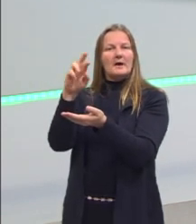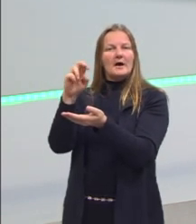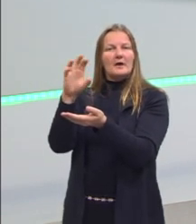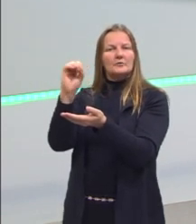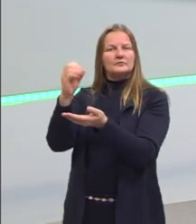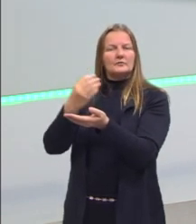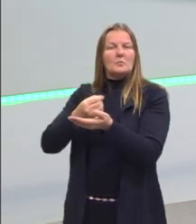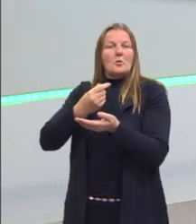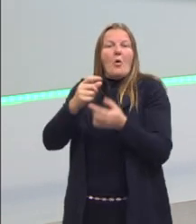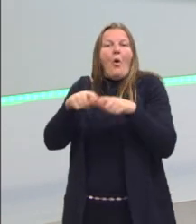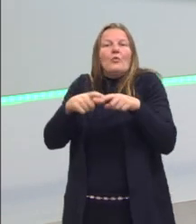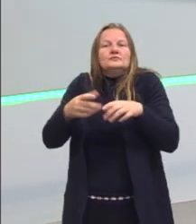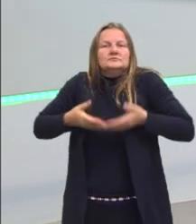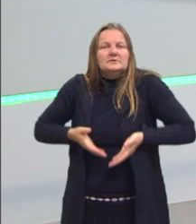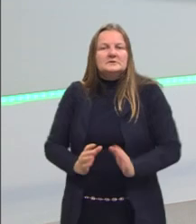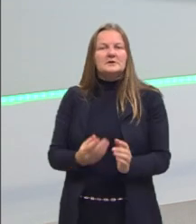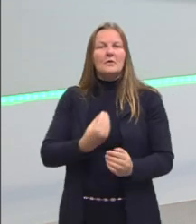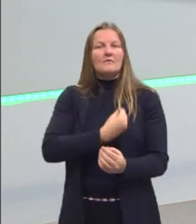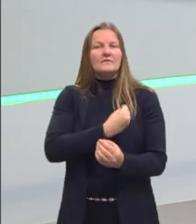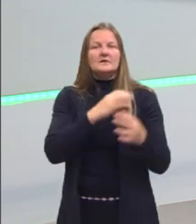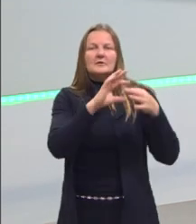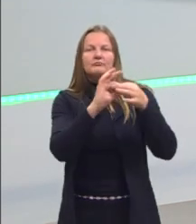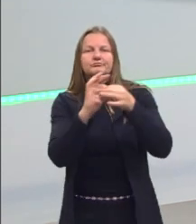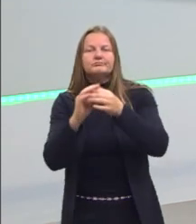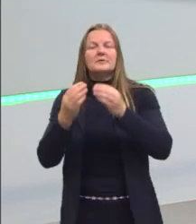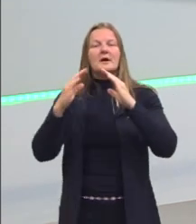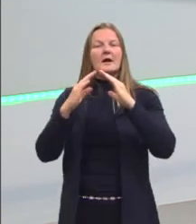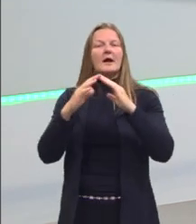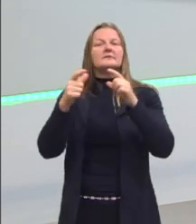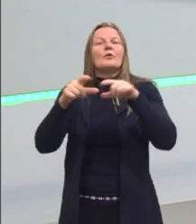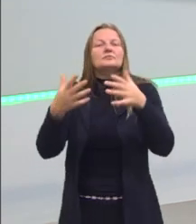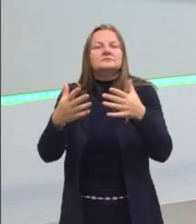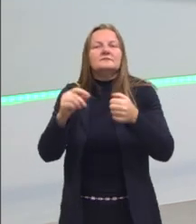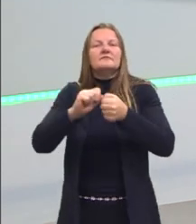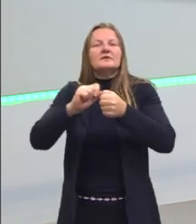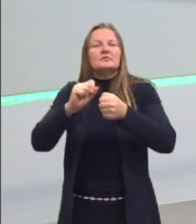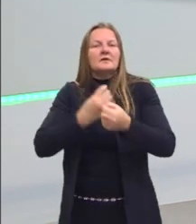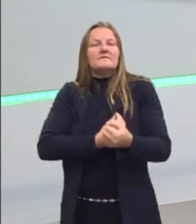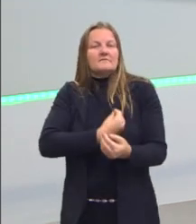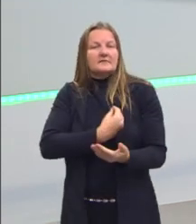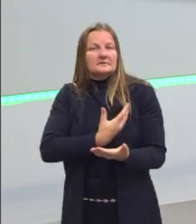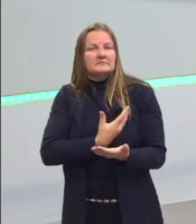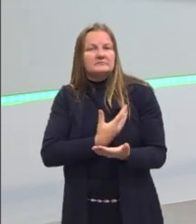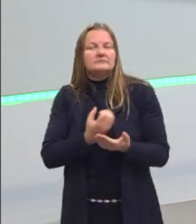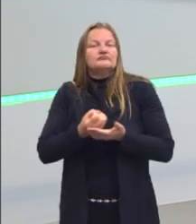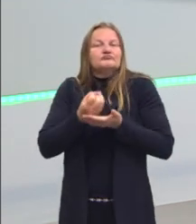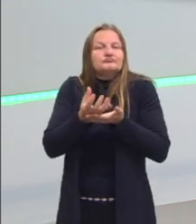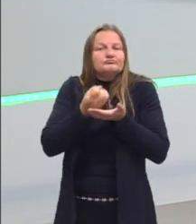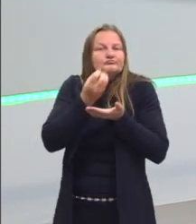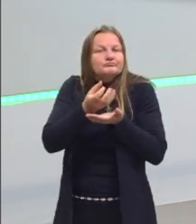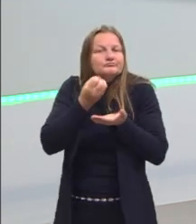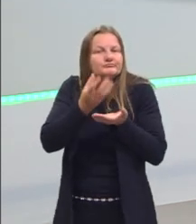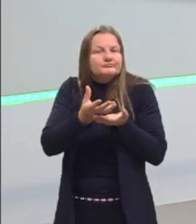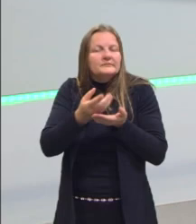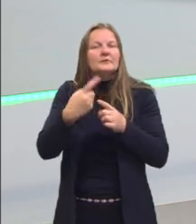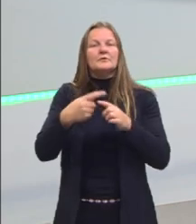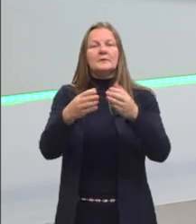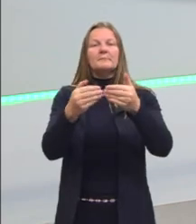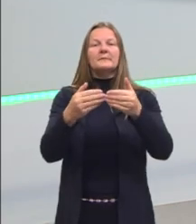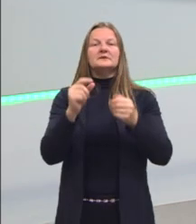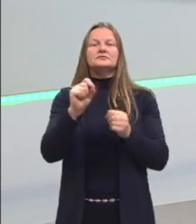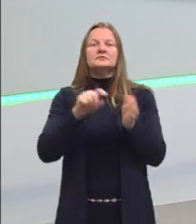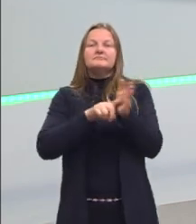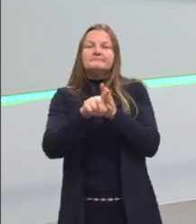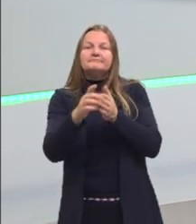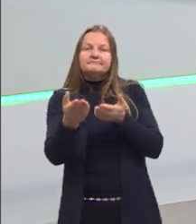nasceu? Do que ele vive? Onde ele mora? O que ele faz aí da vida? O que nos pede a questão?